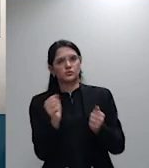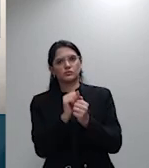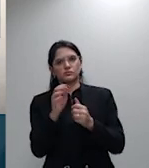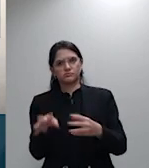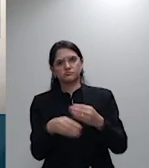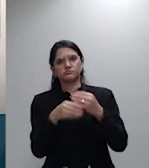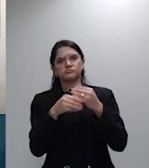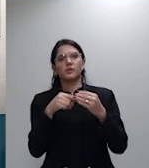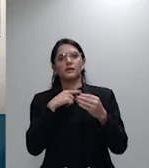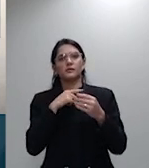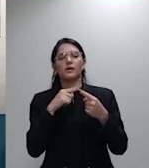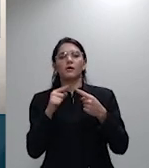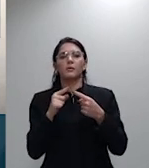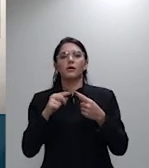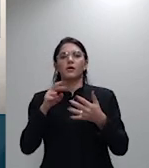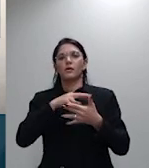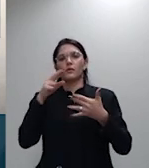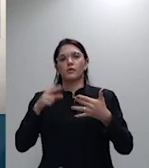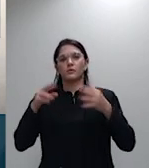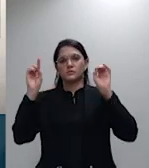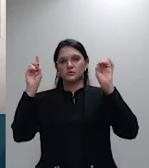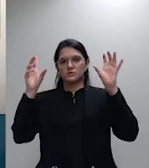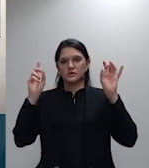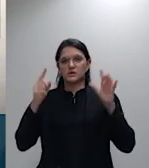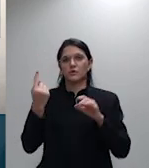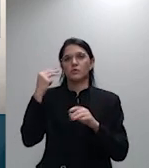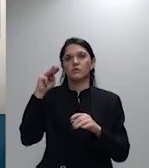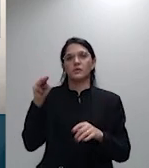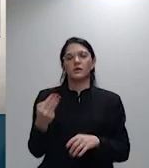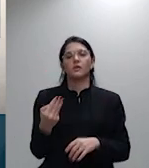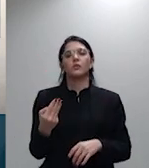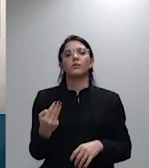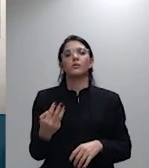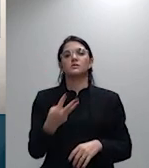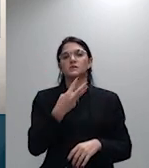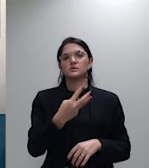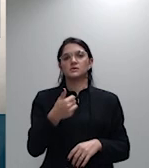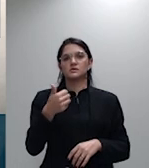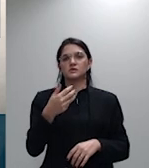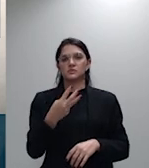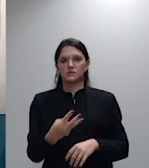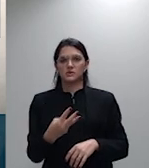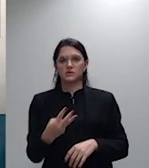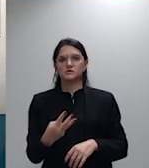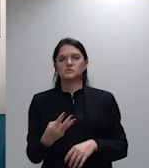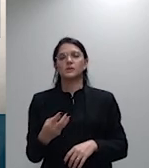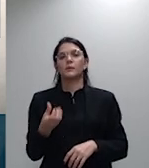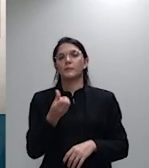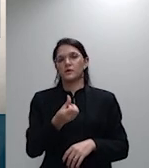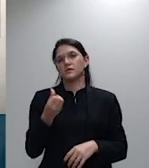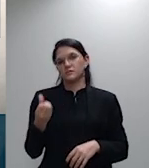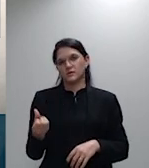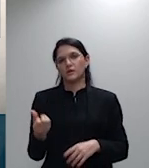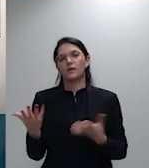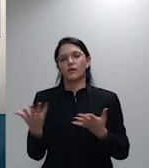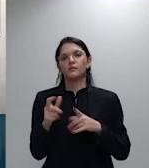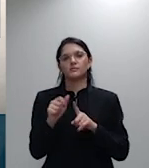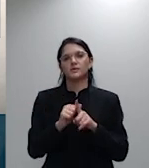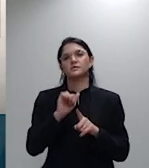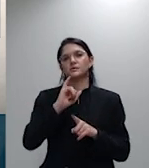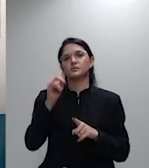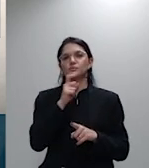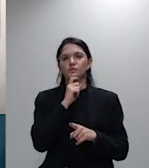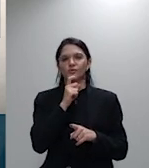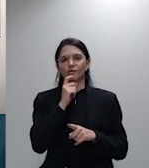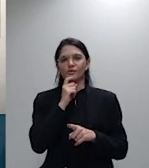.313.866, agora de junho de 2021. Trago ainda precedentes da ministra Isabel Galotti, do ministro